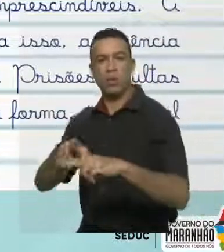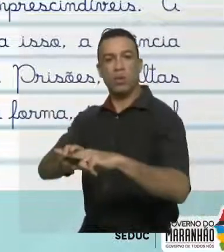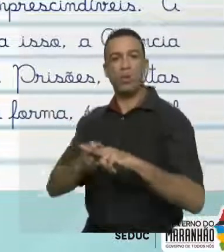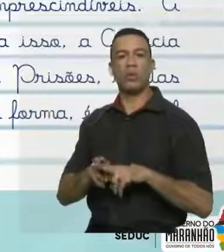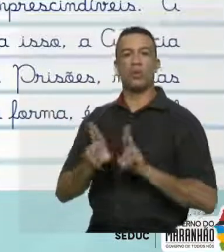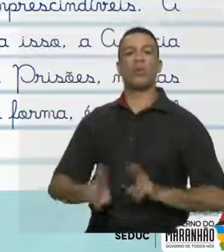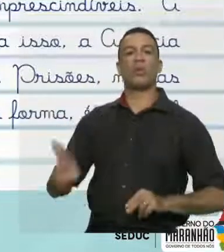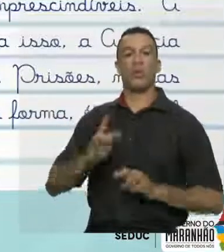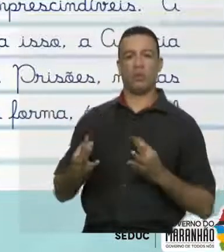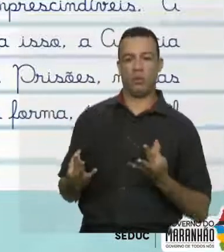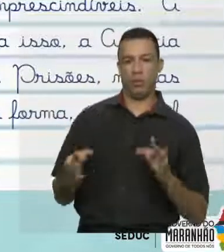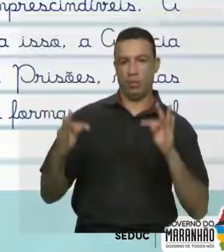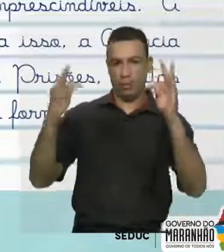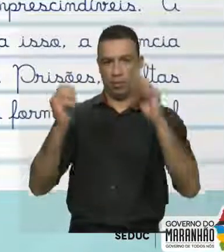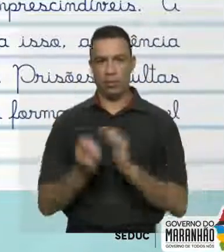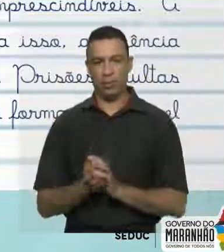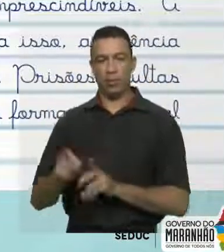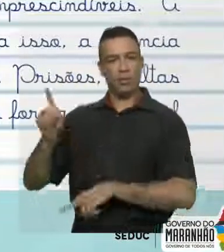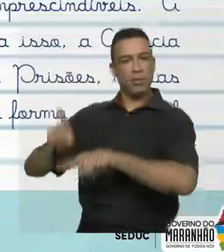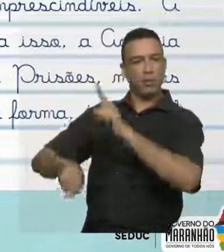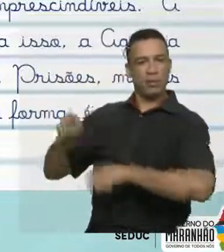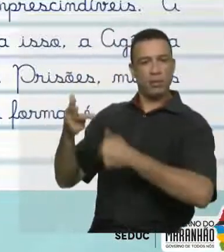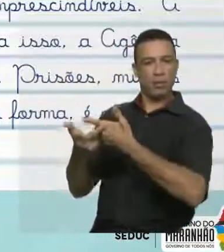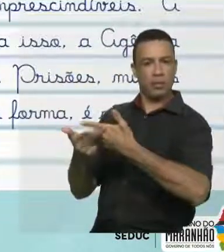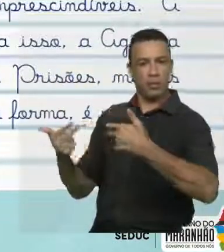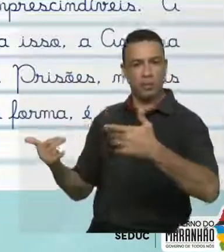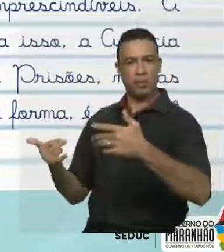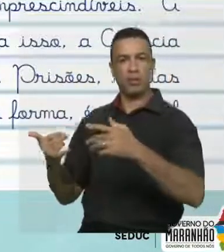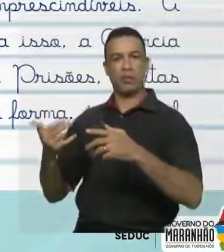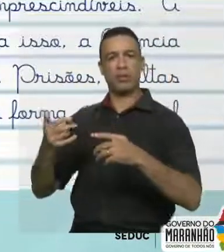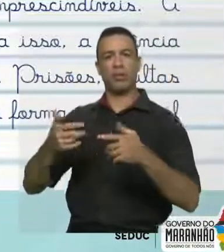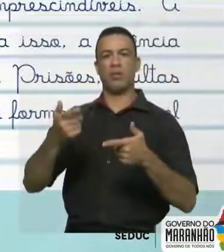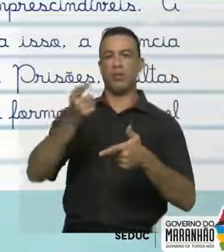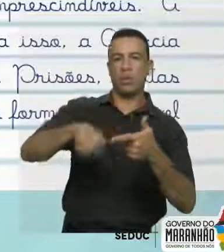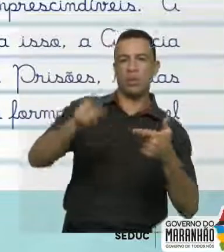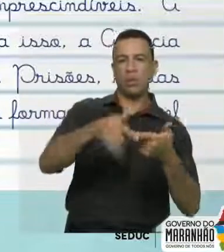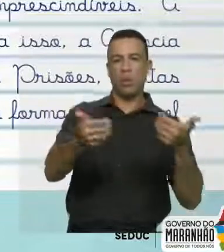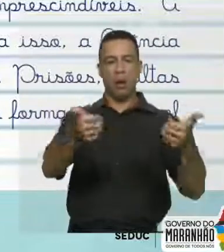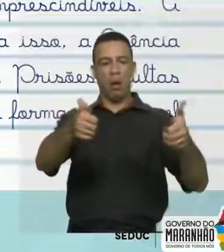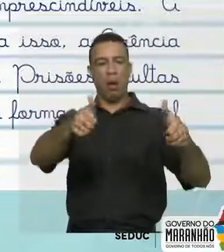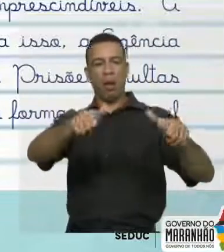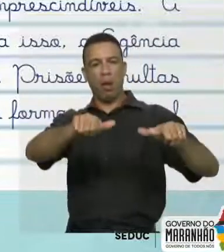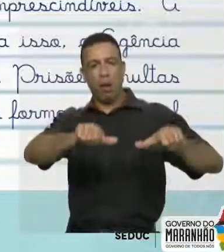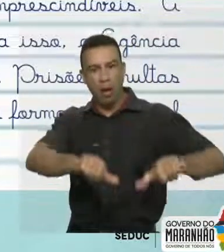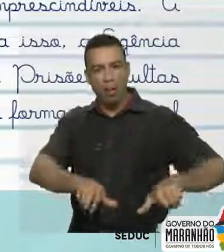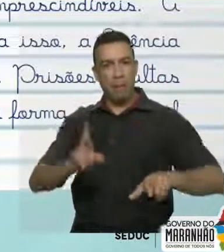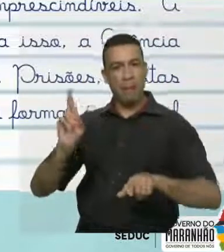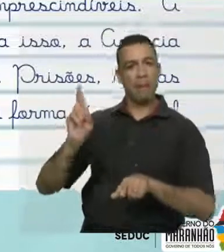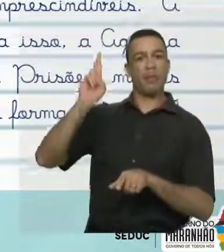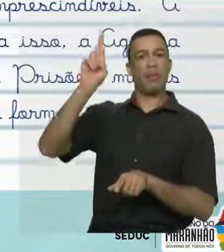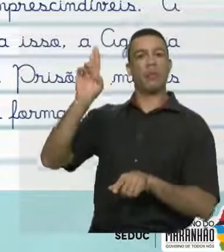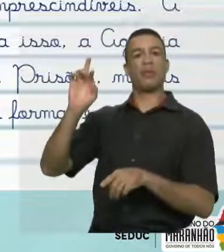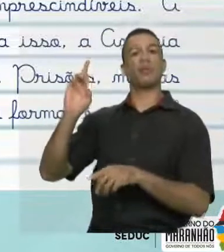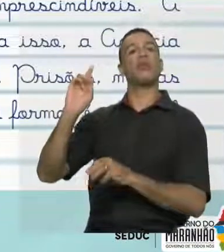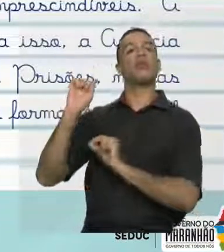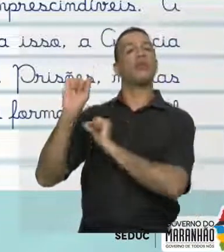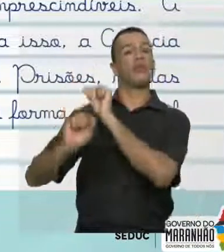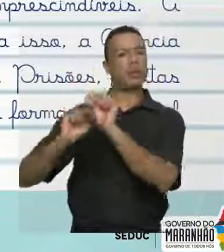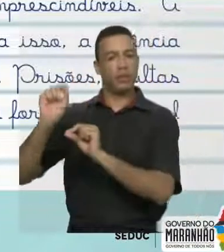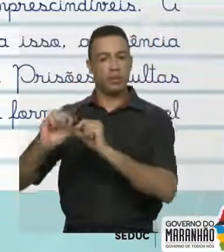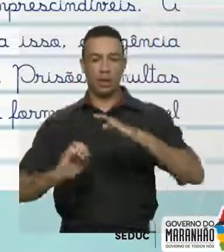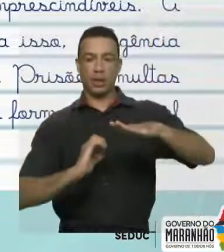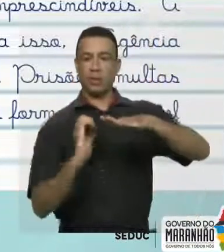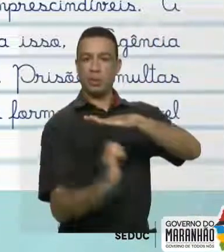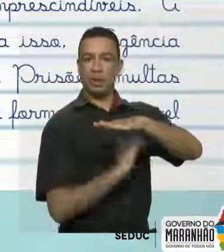O investimento em equipamentos capazes de prevenir desastres é de responsabilidade das empresas que precisam